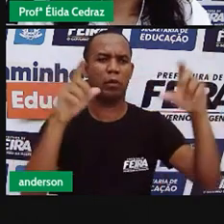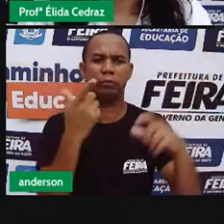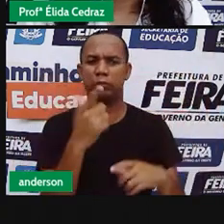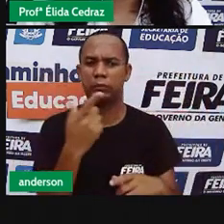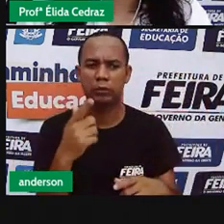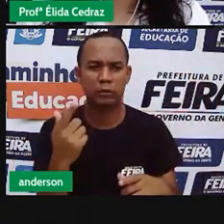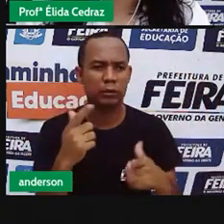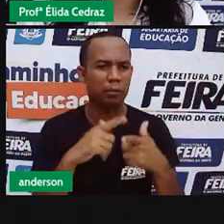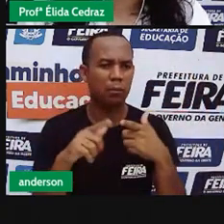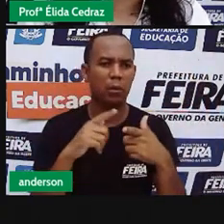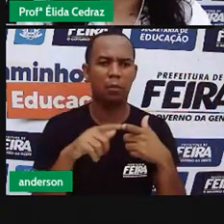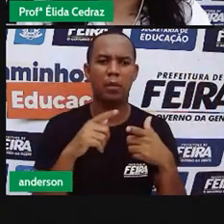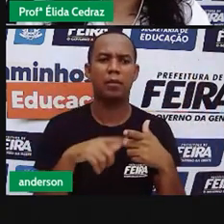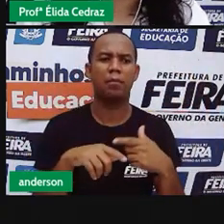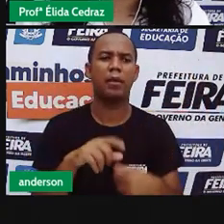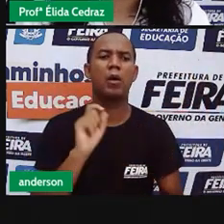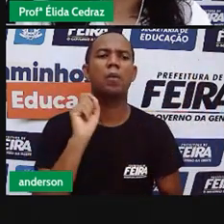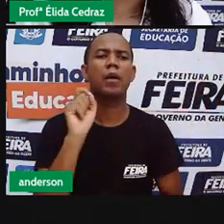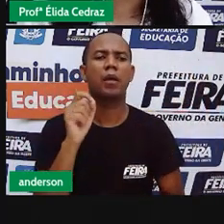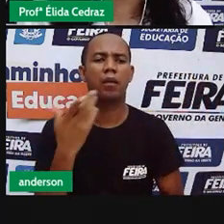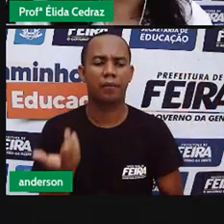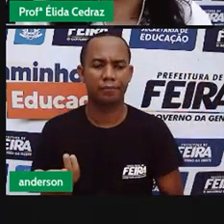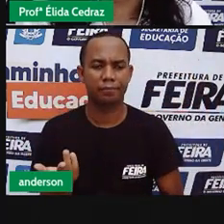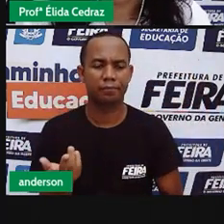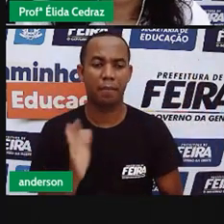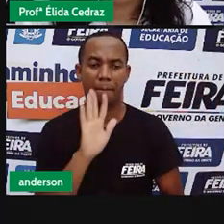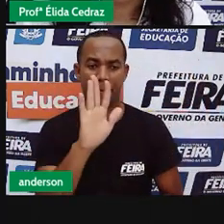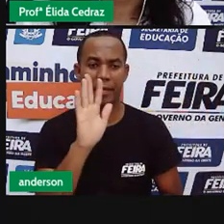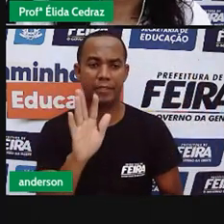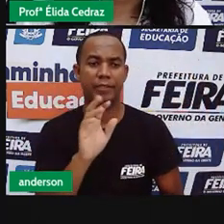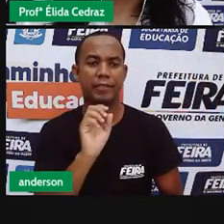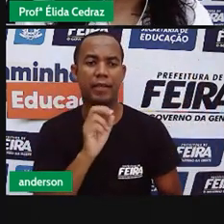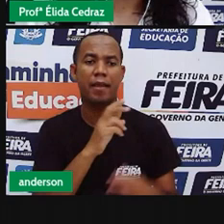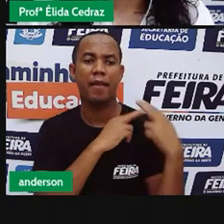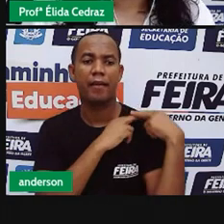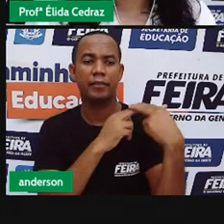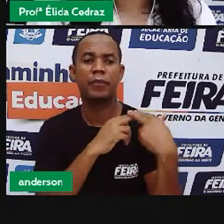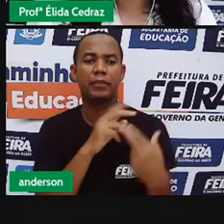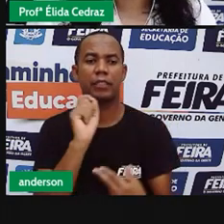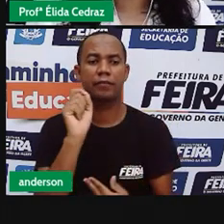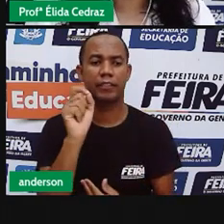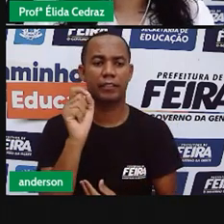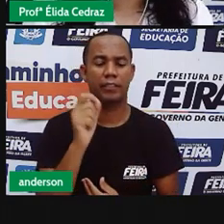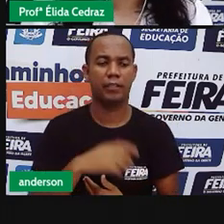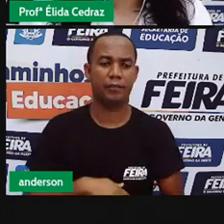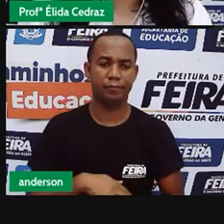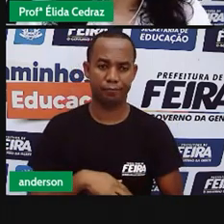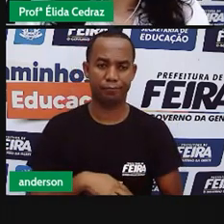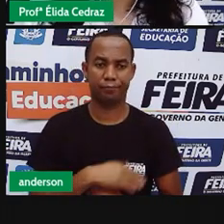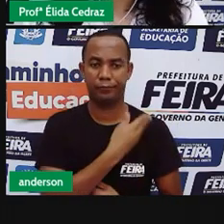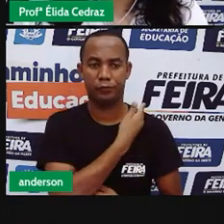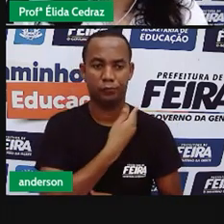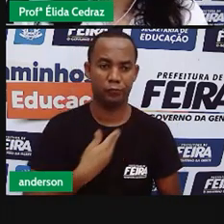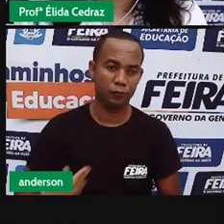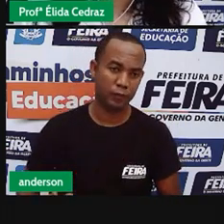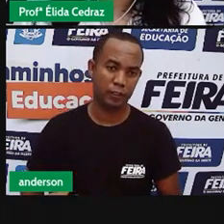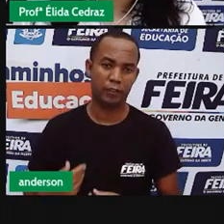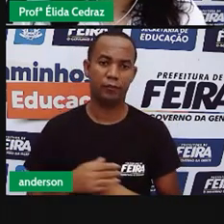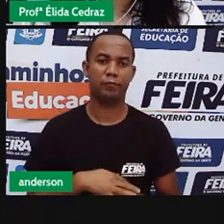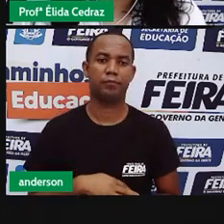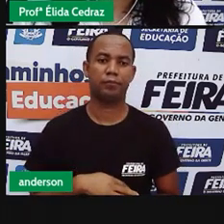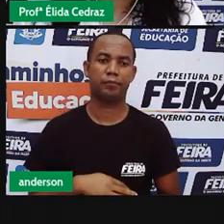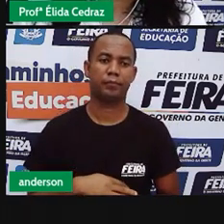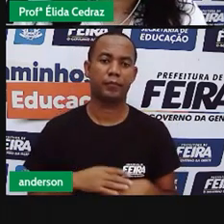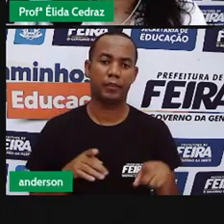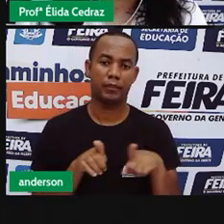outros, é responsabilidade do poder público. A população, a preservação para o